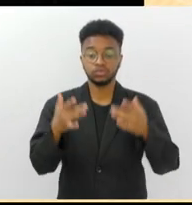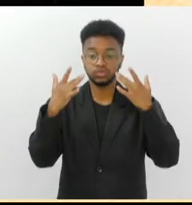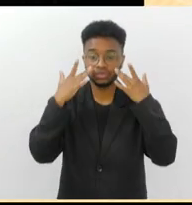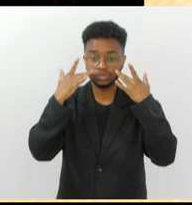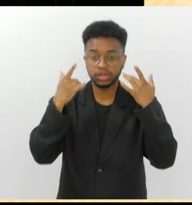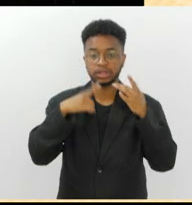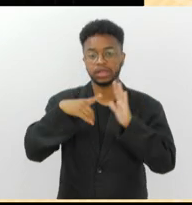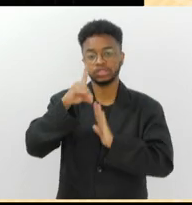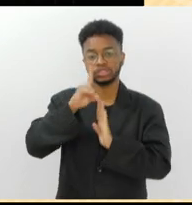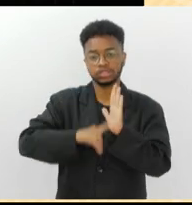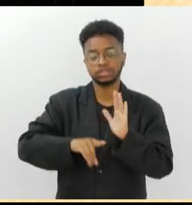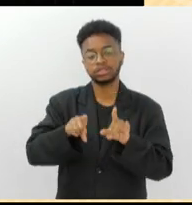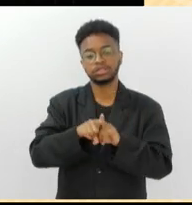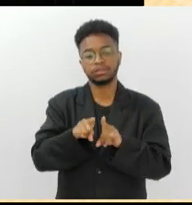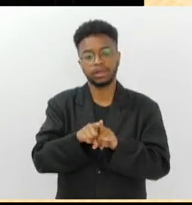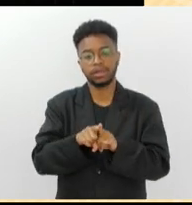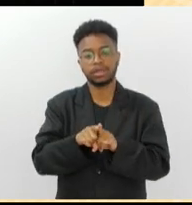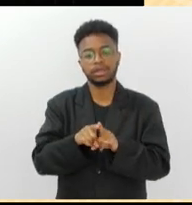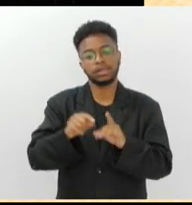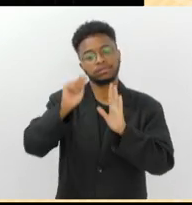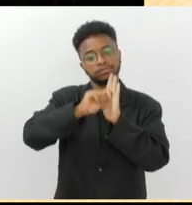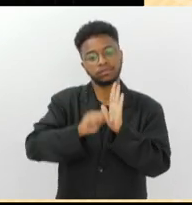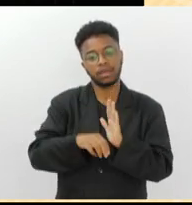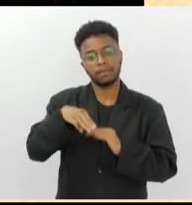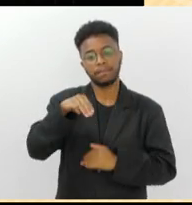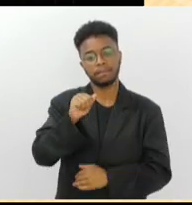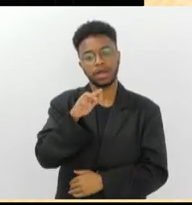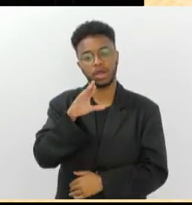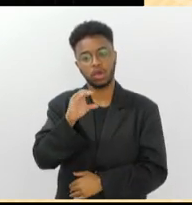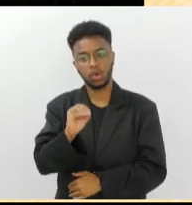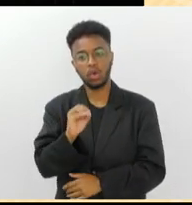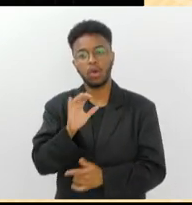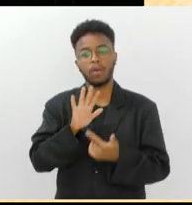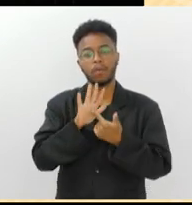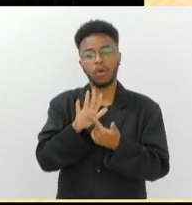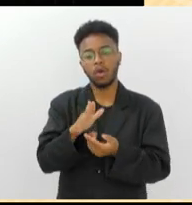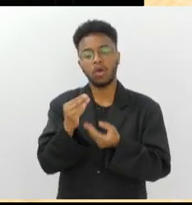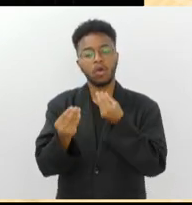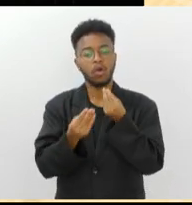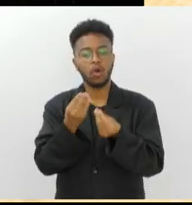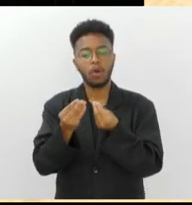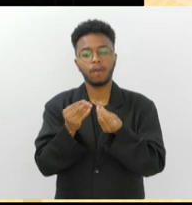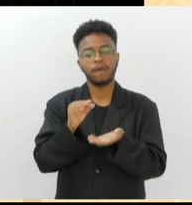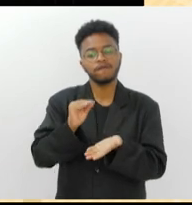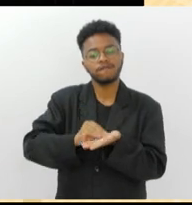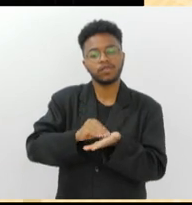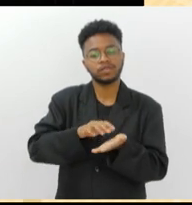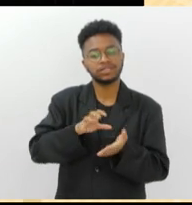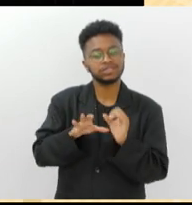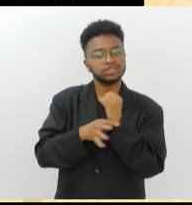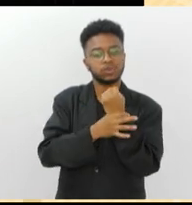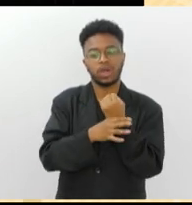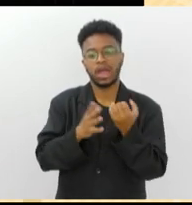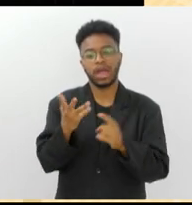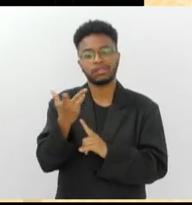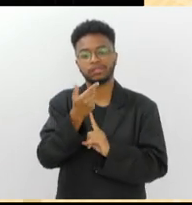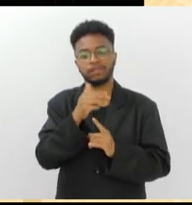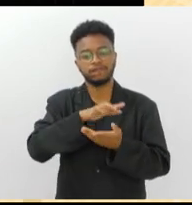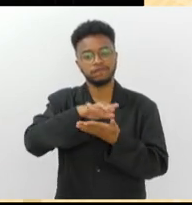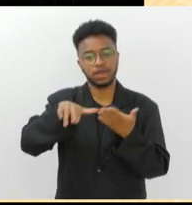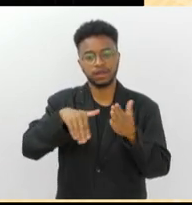direção e dramaturgia de Marcos Damasceno explora as fragilidades e inseguranças de grandes atrizes